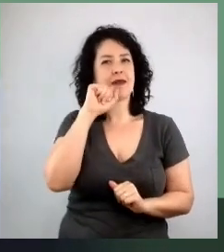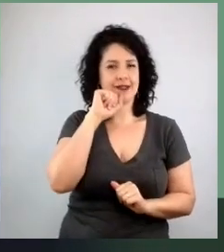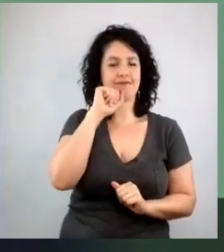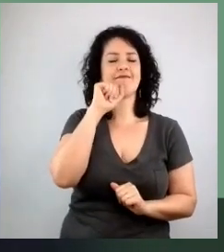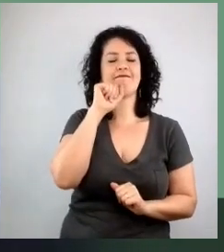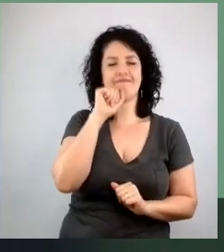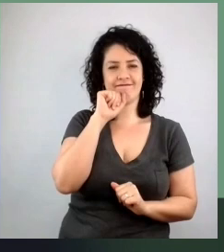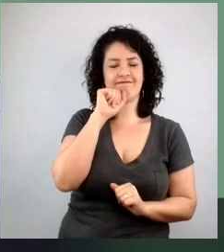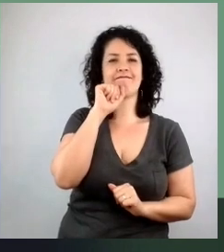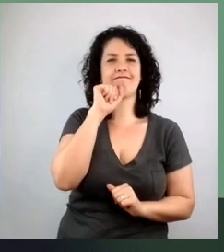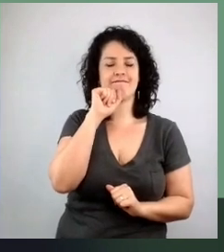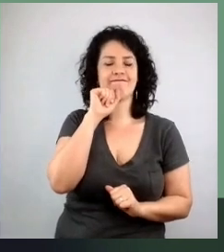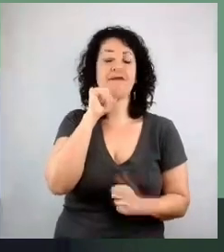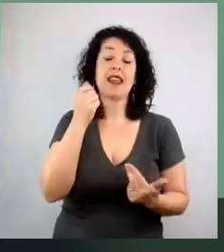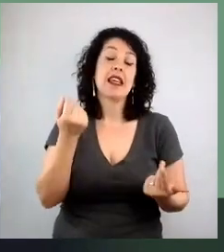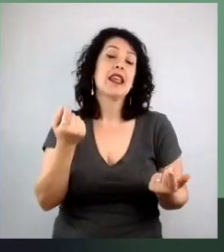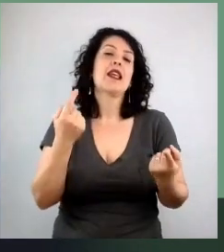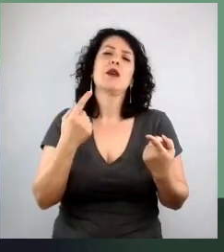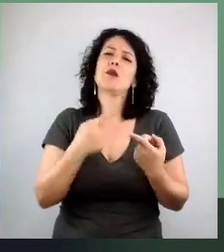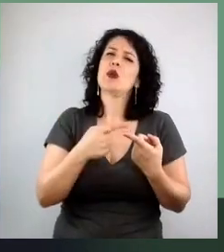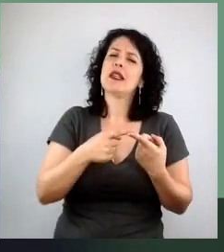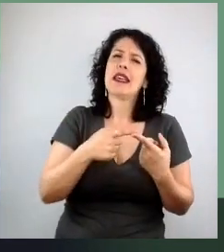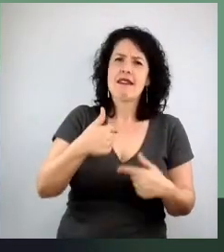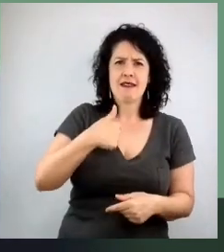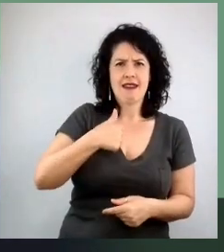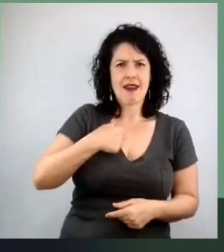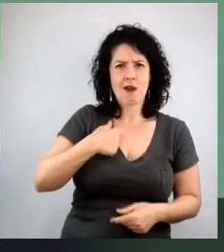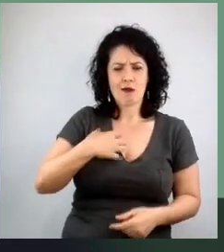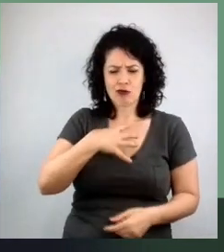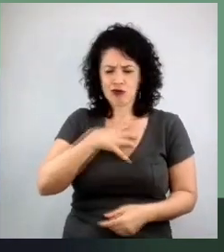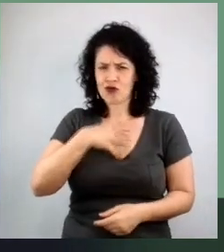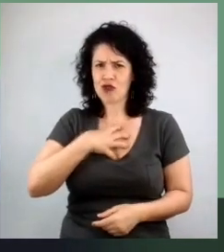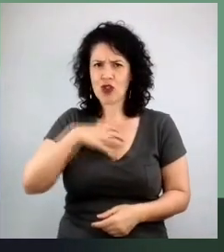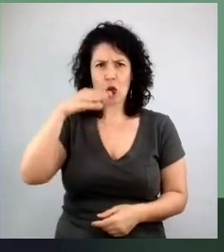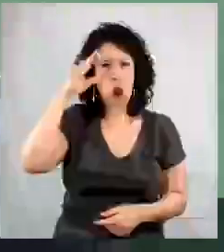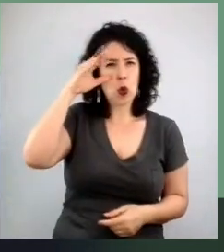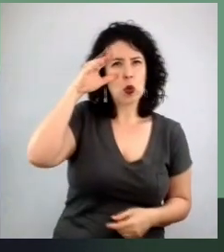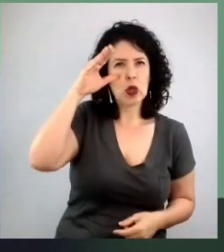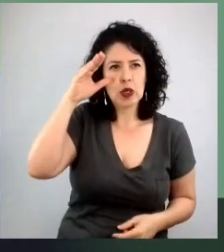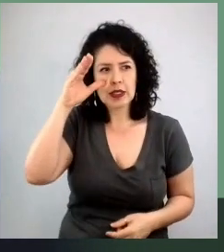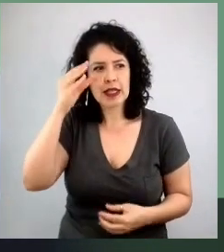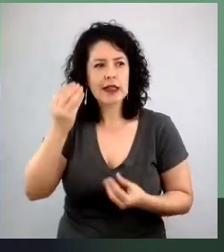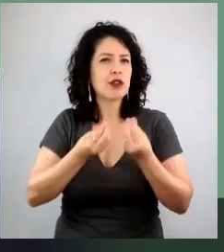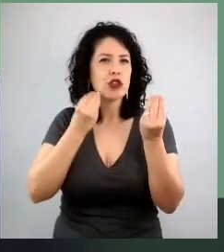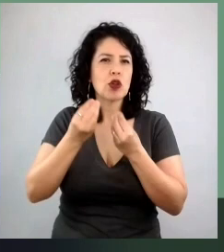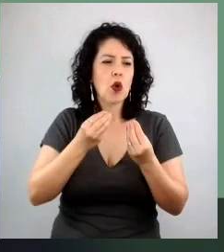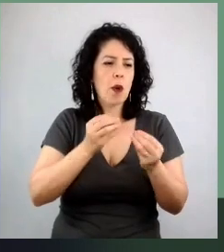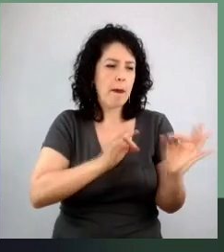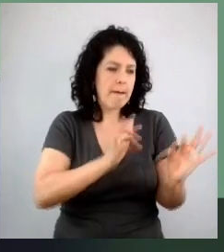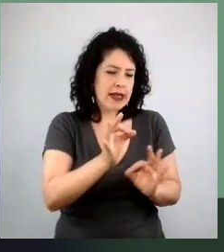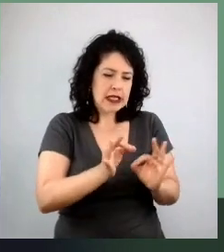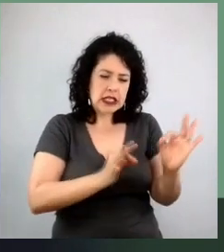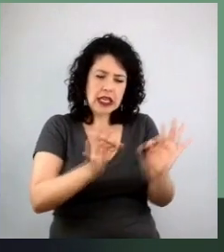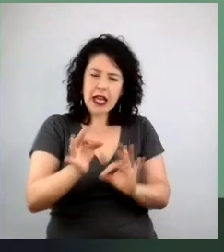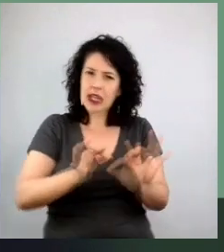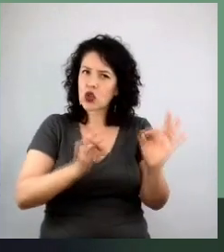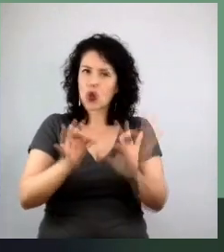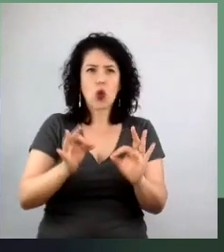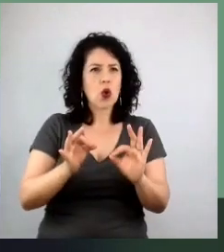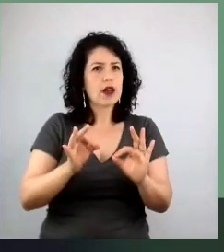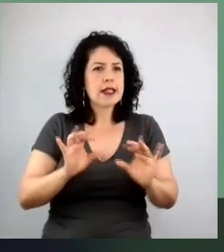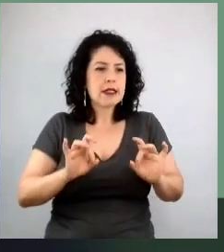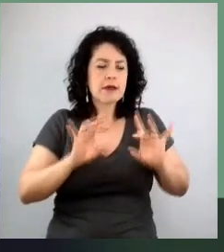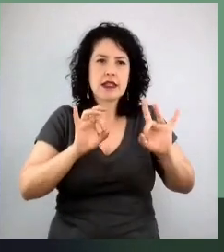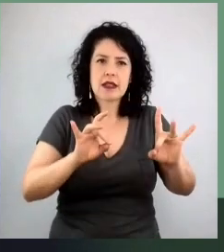porque essa curiosidade ou as qualidades que eu tive como planejadora, especialmente, eu sei, eles me ensinaram